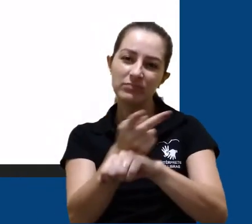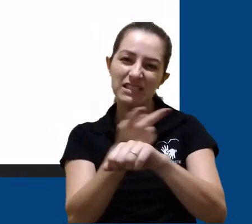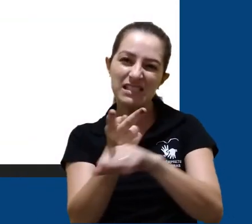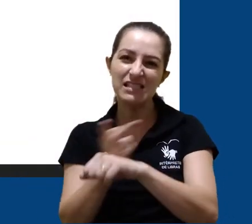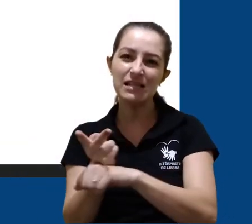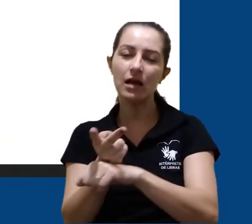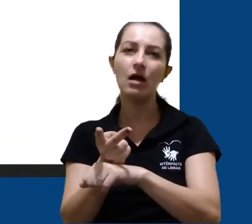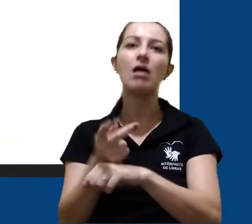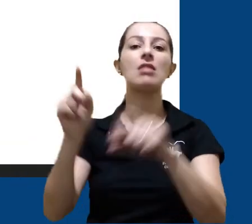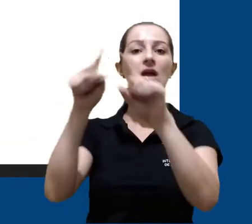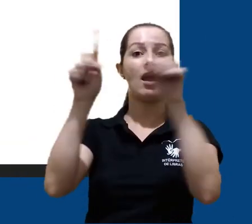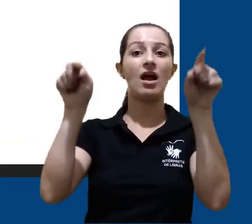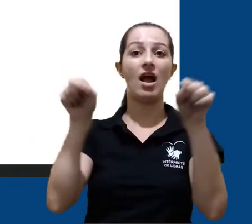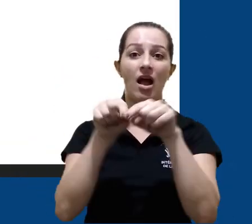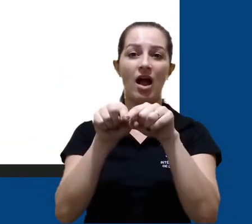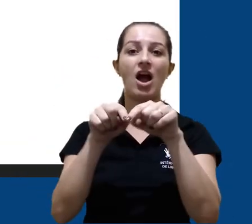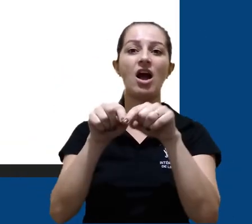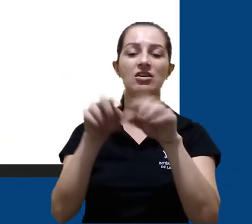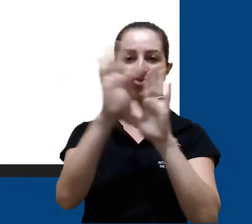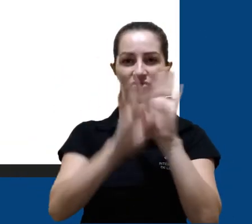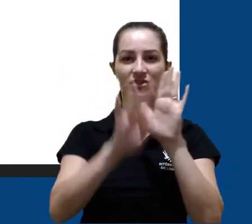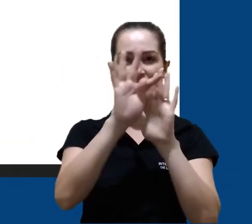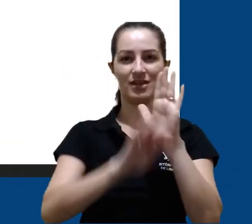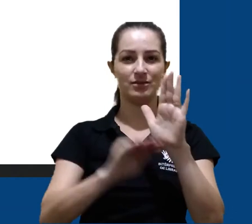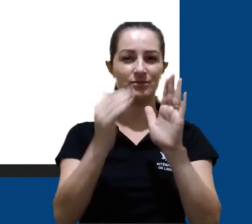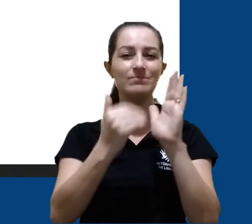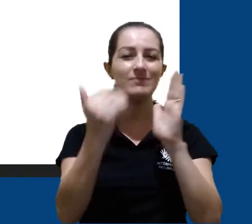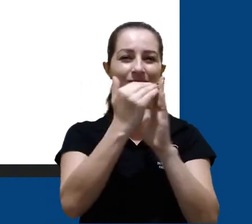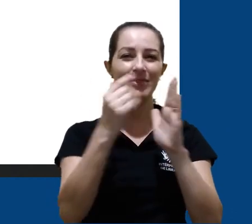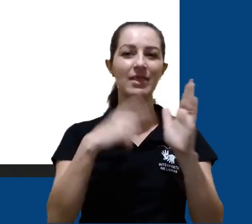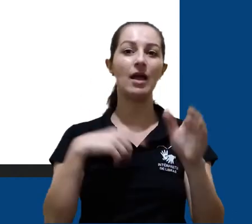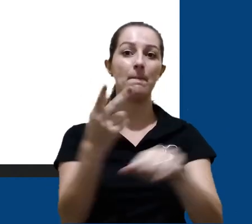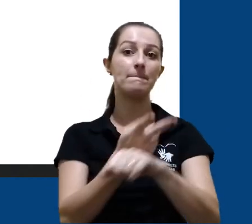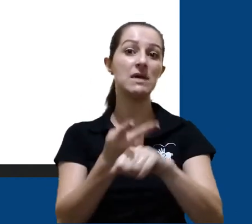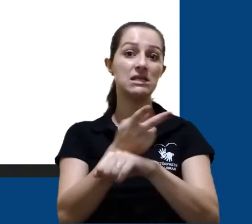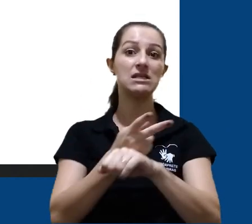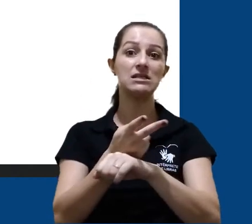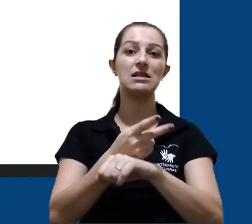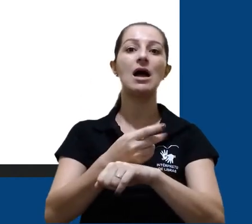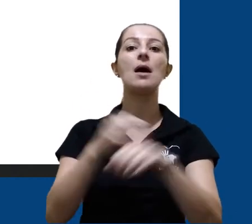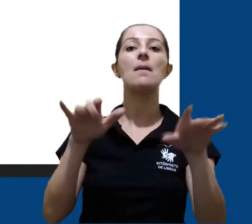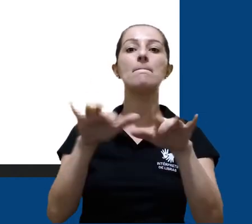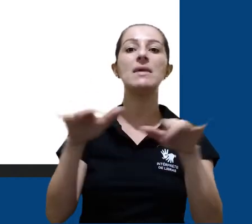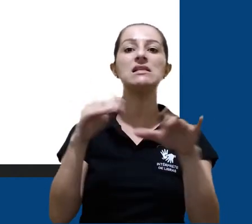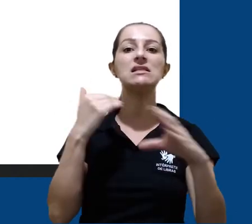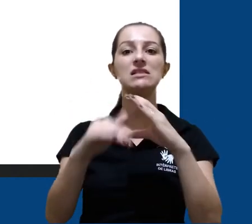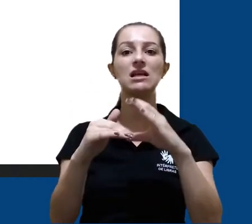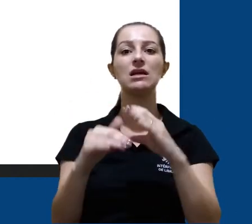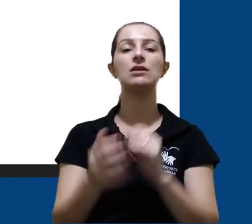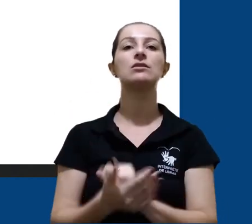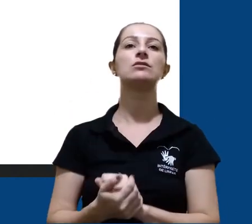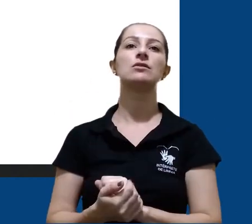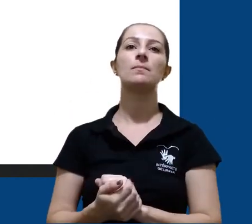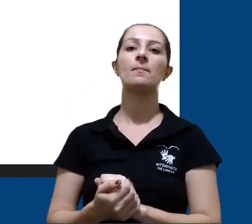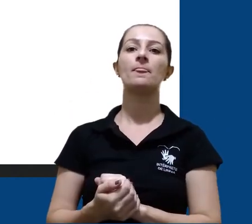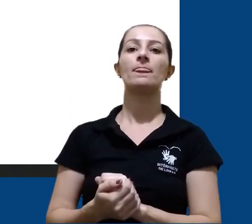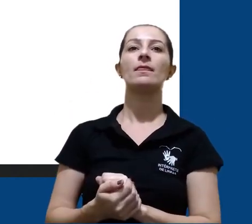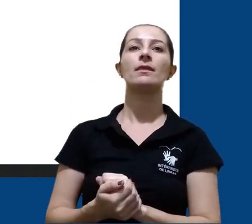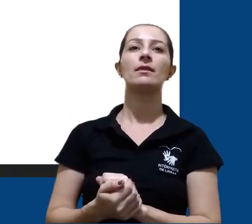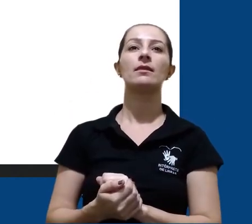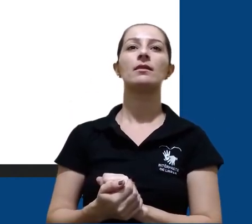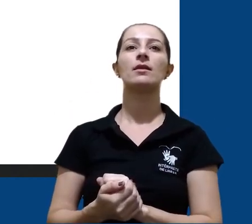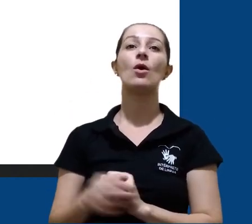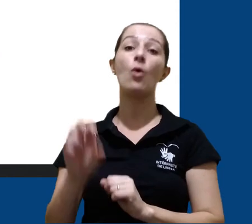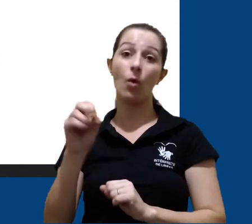Na caixa de texto, na parte superior da tela, é possível pesquisar mensagens e, abaixo, fazer algumas